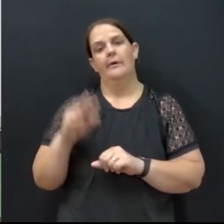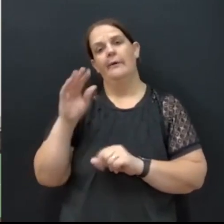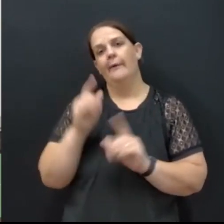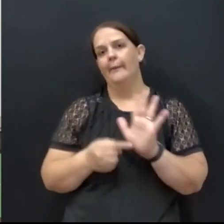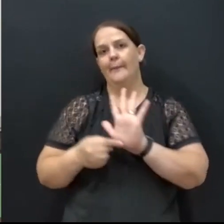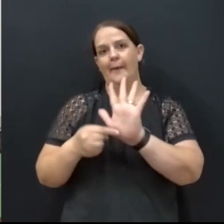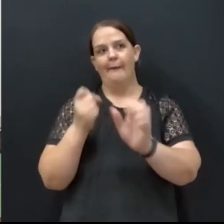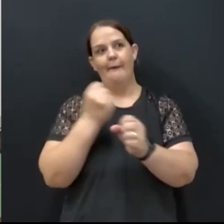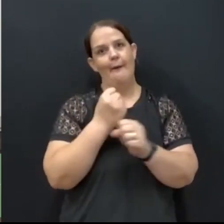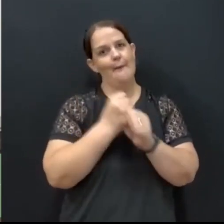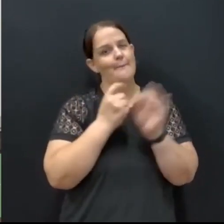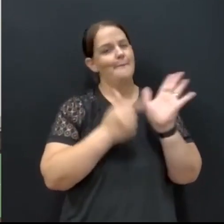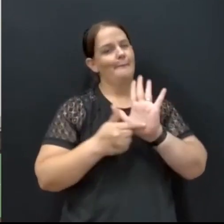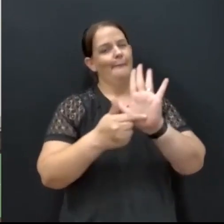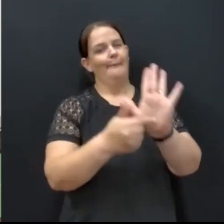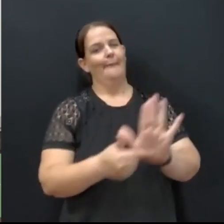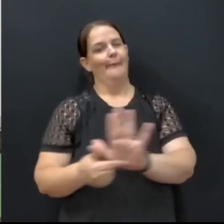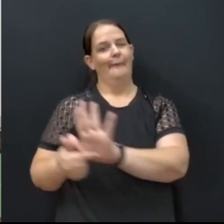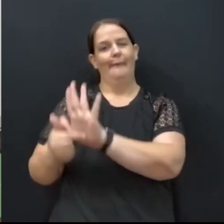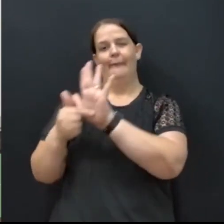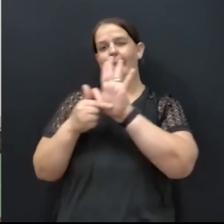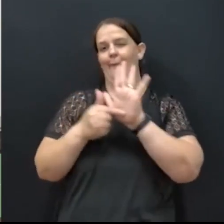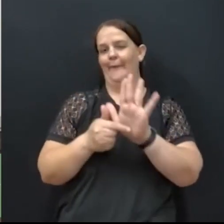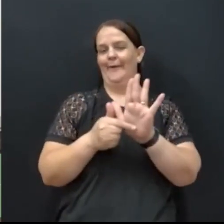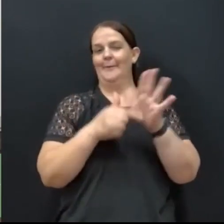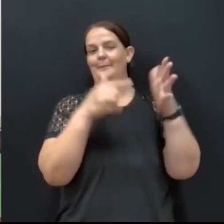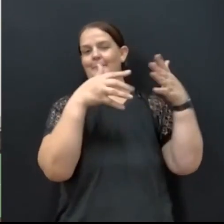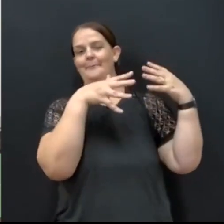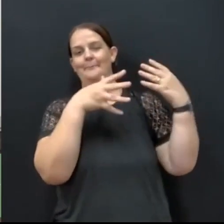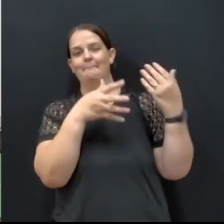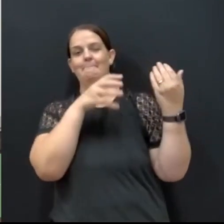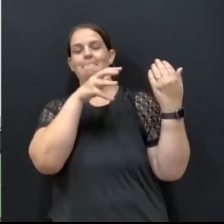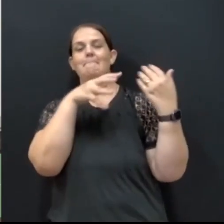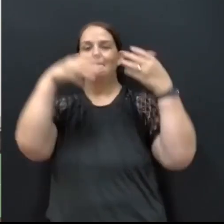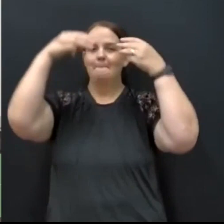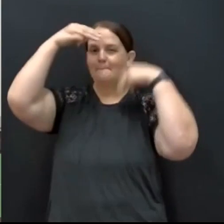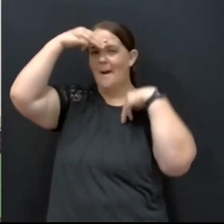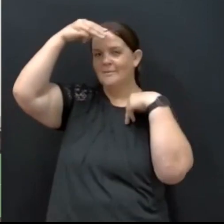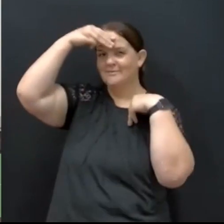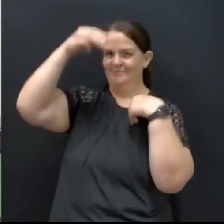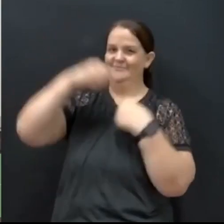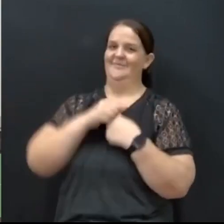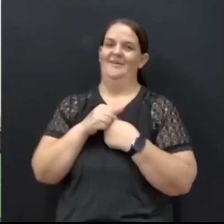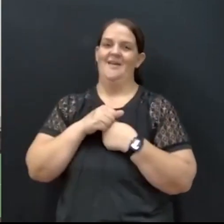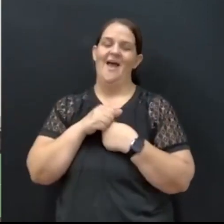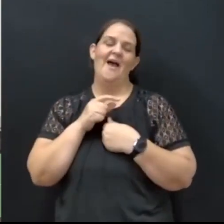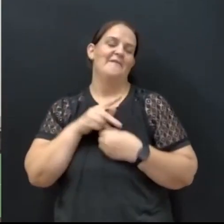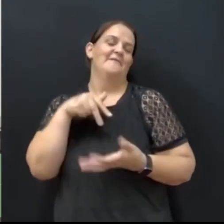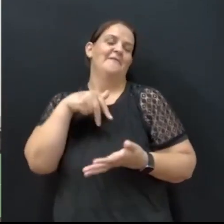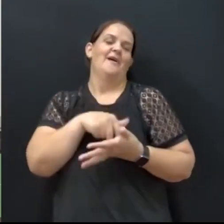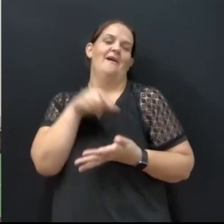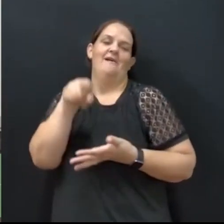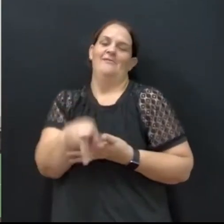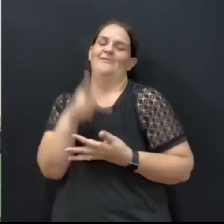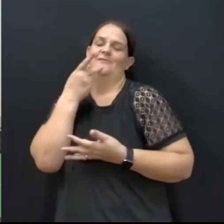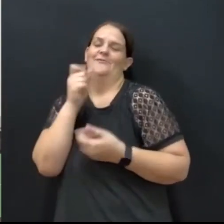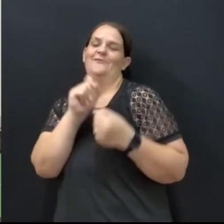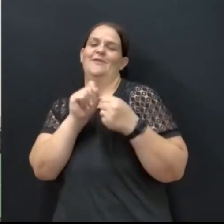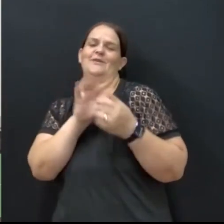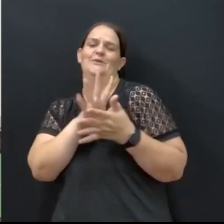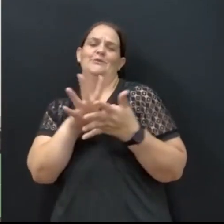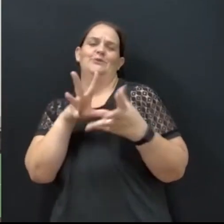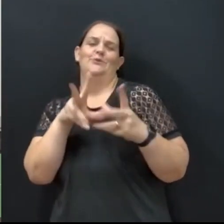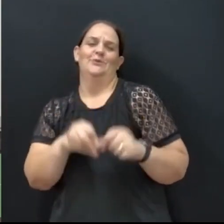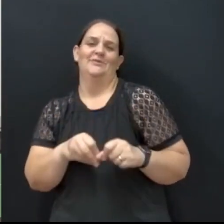começam as obras começam a aparecer padrinhos padrinhos aí vem o vereador aqui na tribuna e dizia aquele foi que fez tudo fez